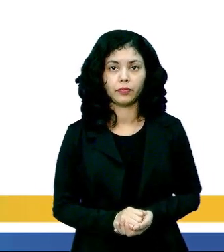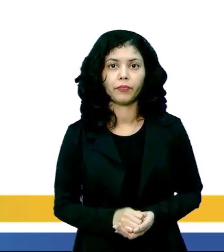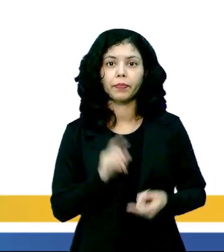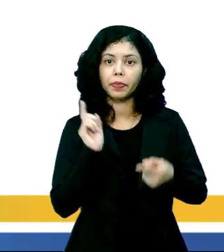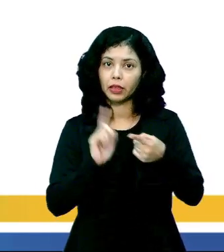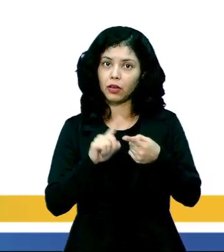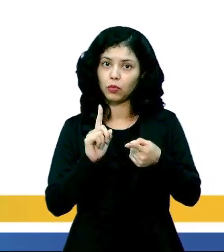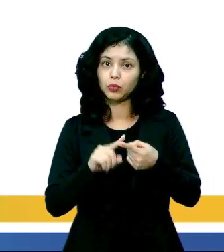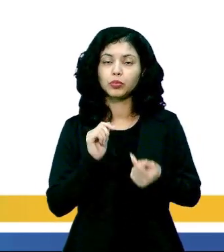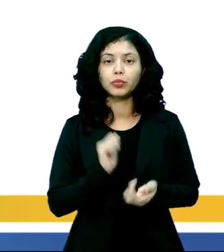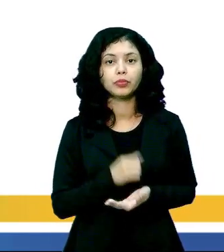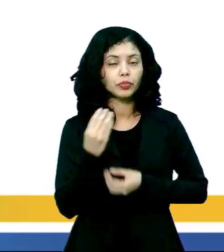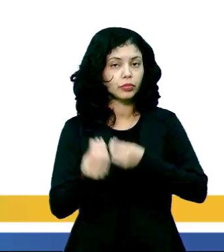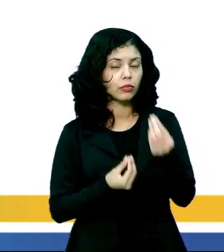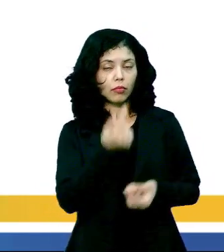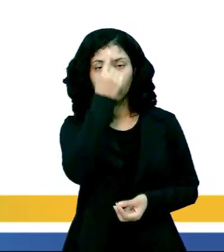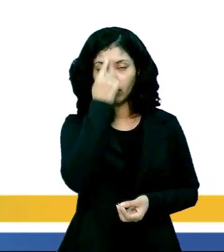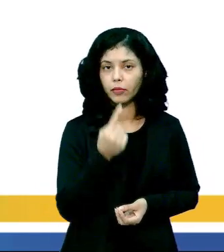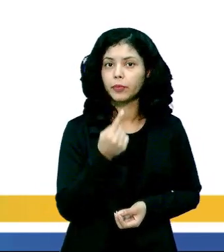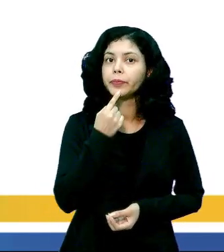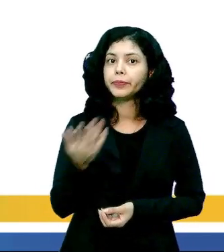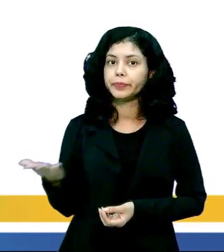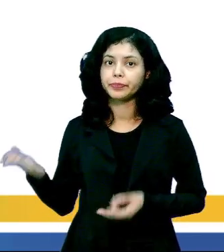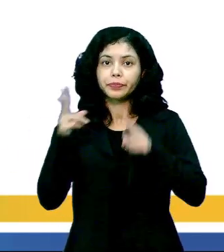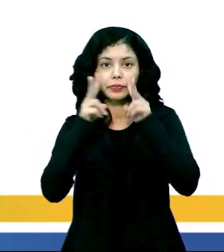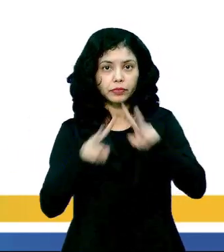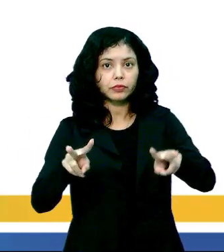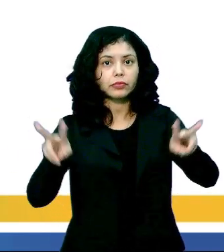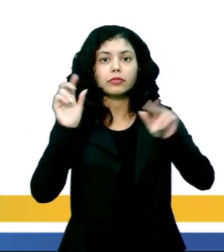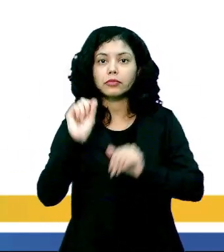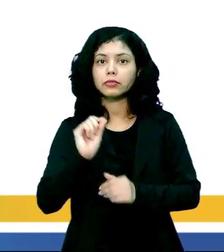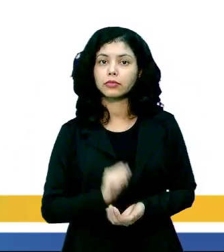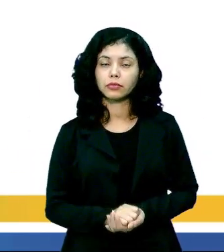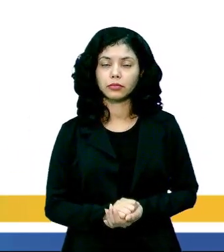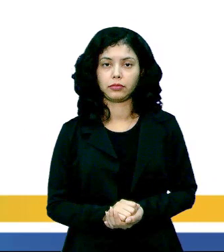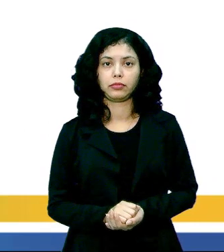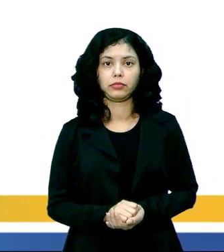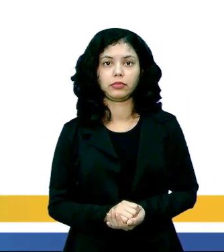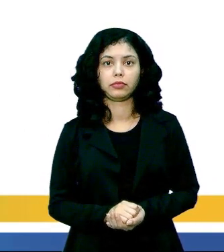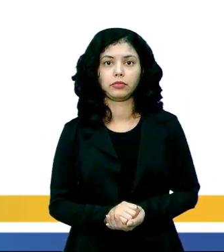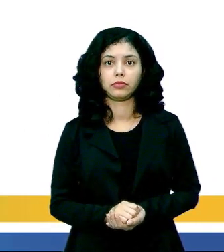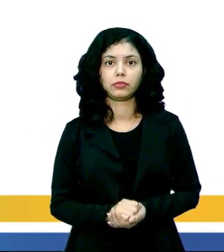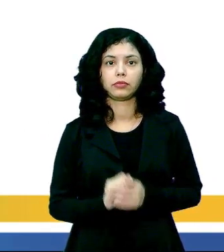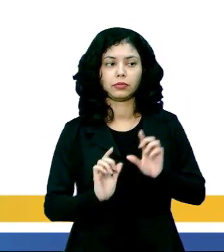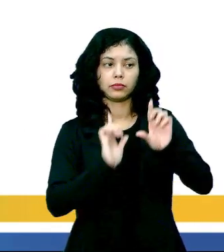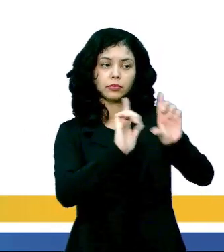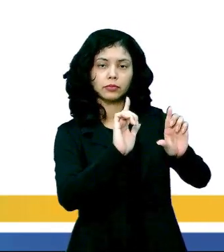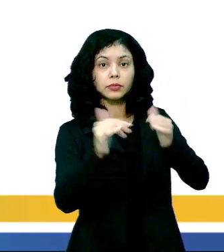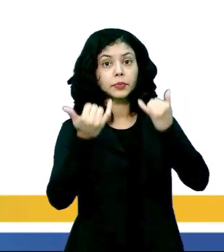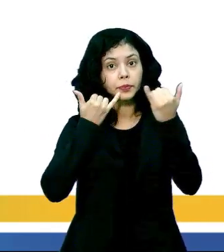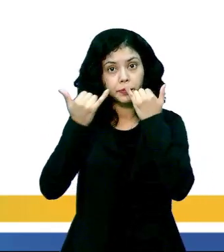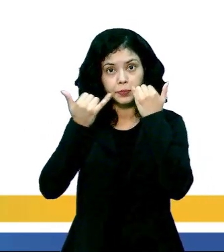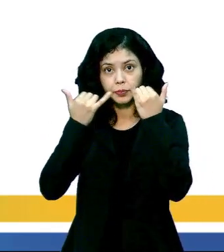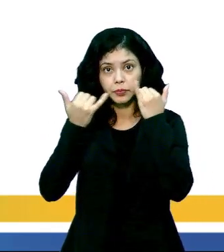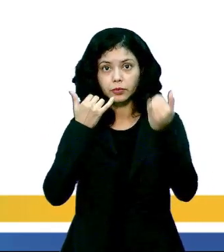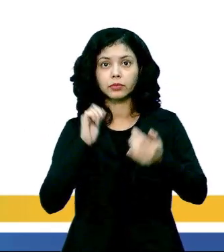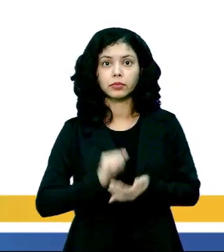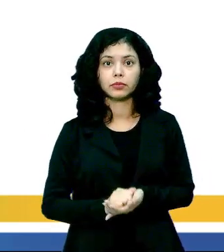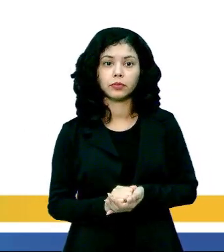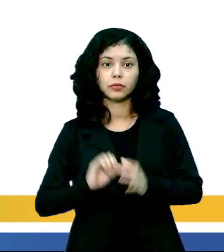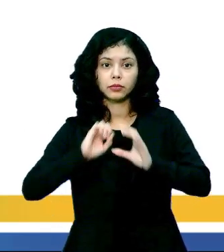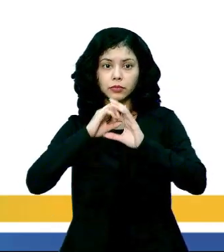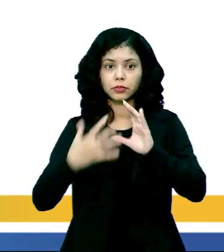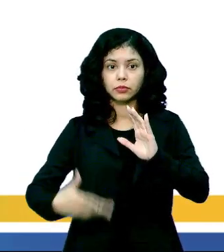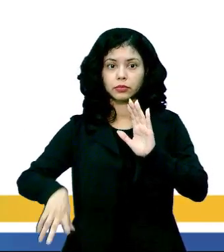O primeiro texto, conforme vocês podem visualizar, nós temos aí um marketing, uma propaganda. E